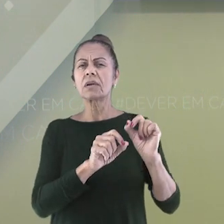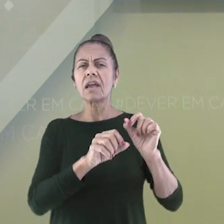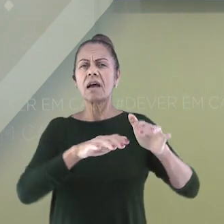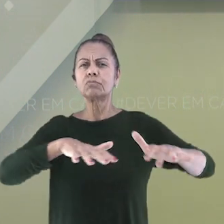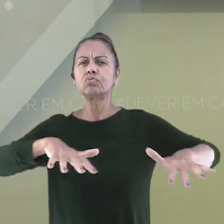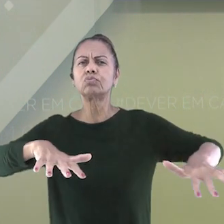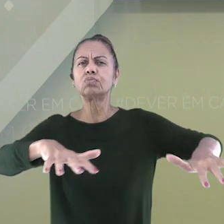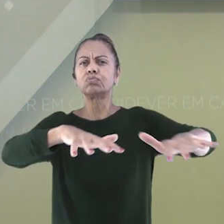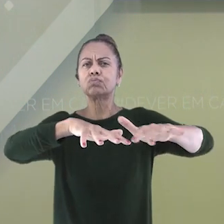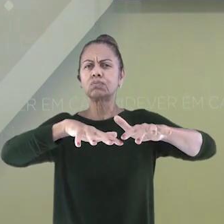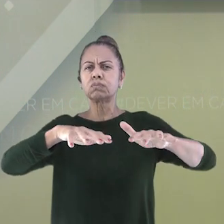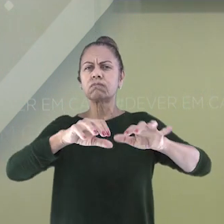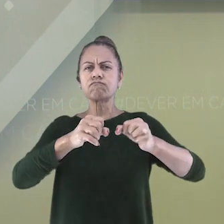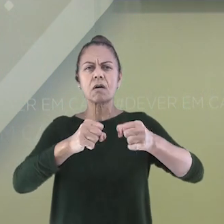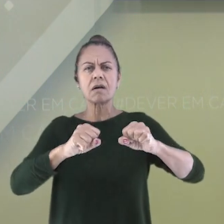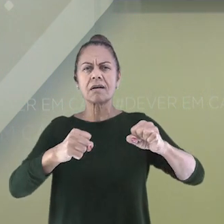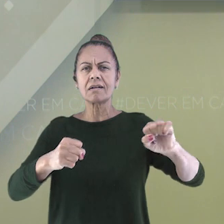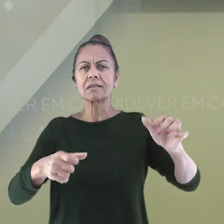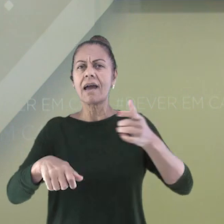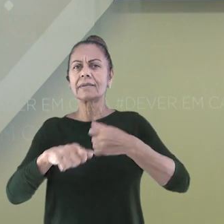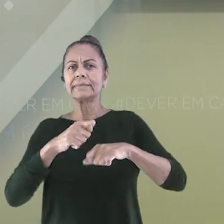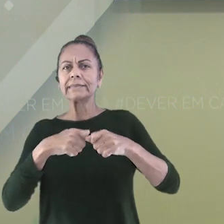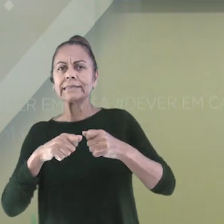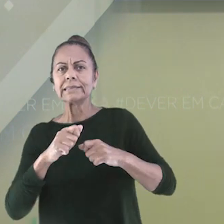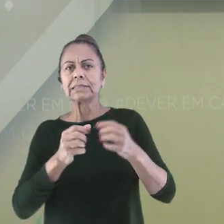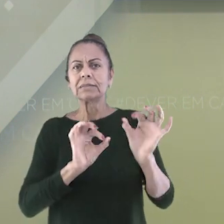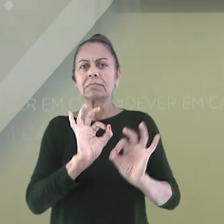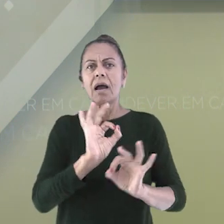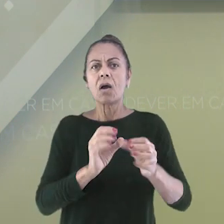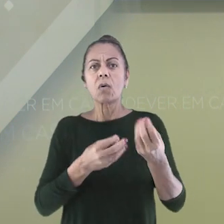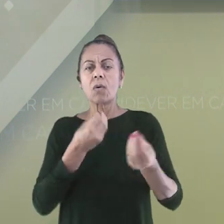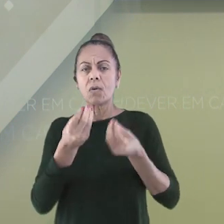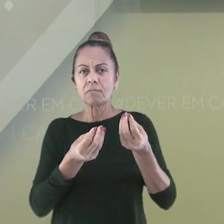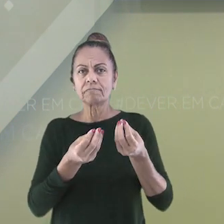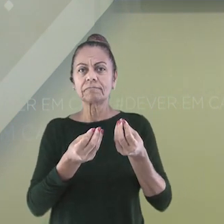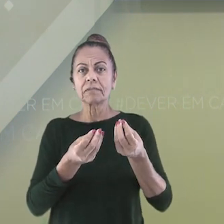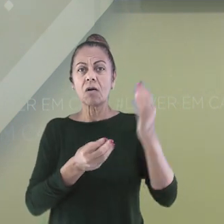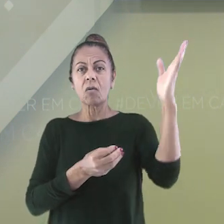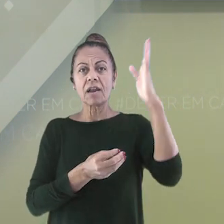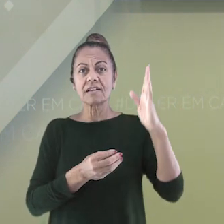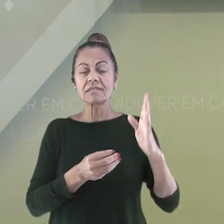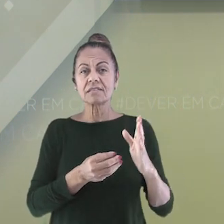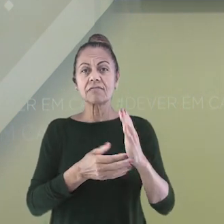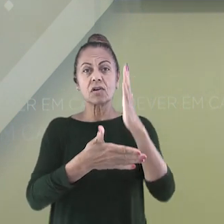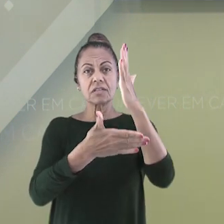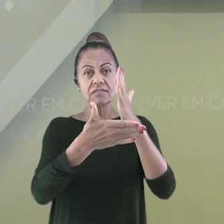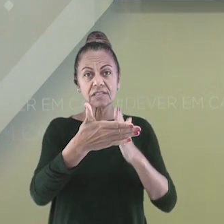E era difícil administrar tudo isso. Então, o Brasil foi dividido de forma privada por